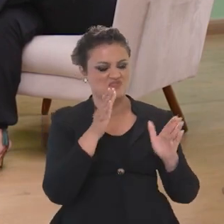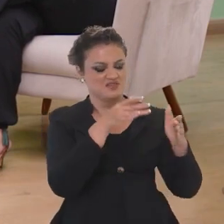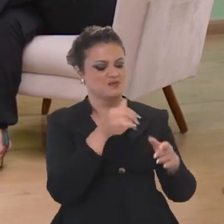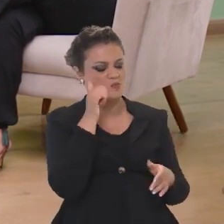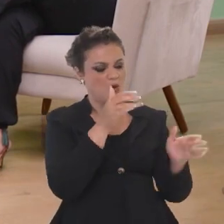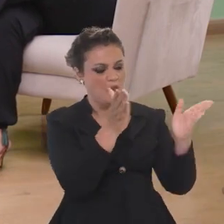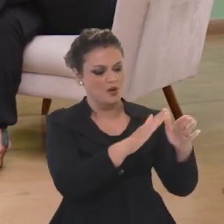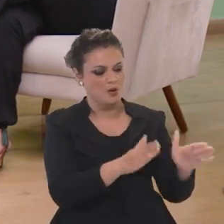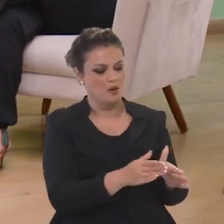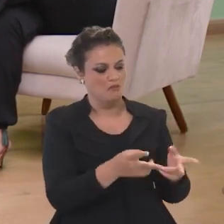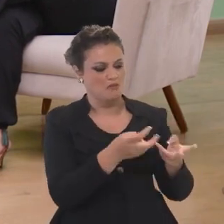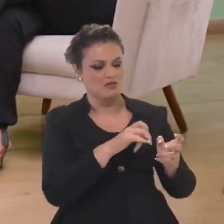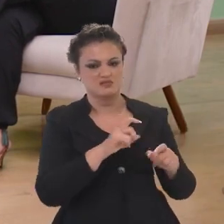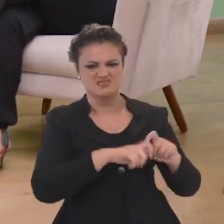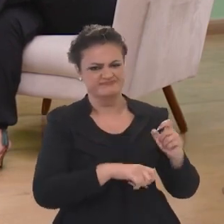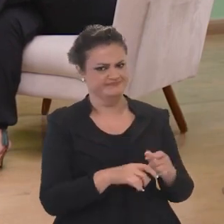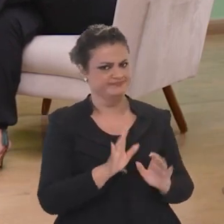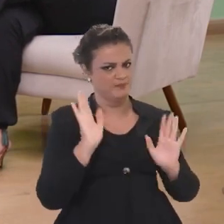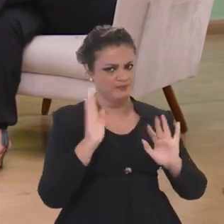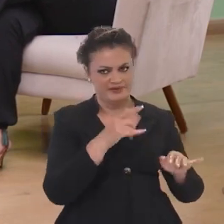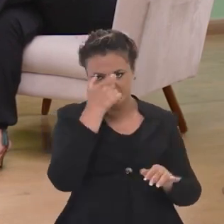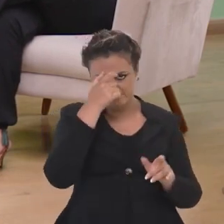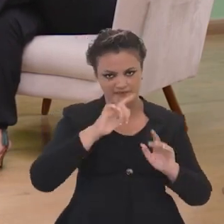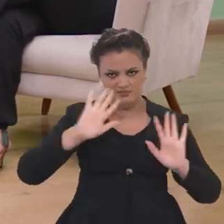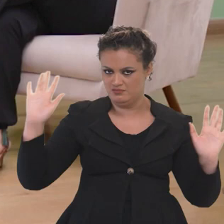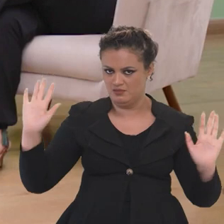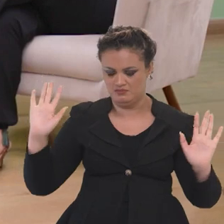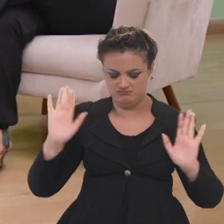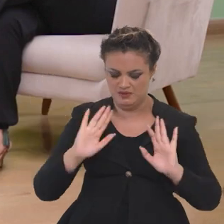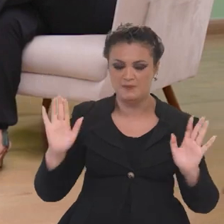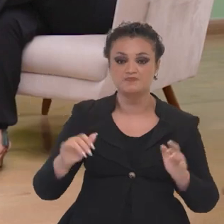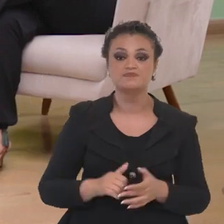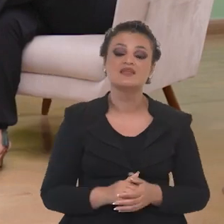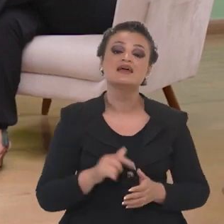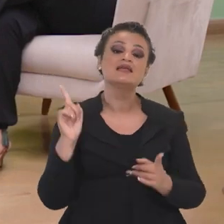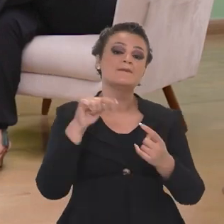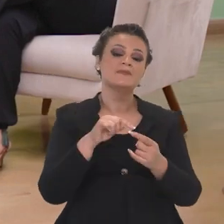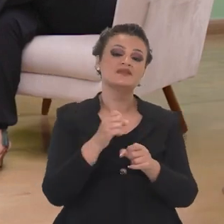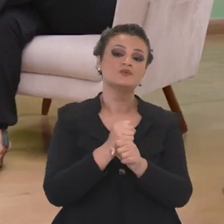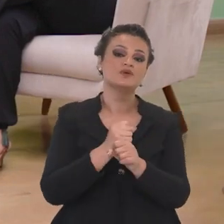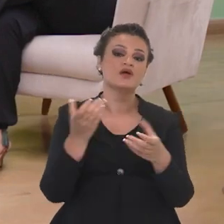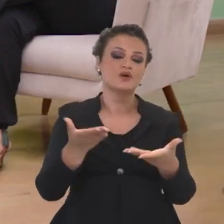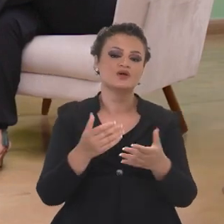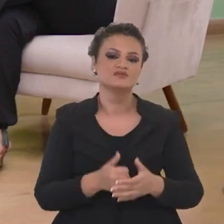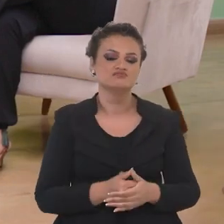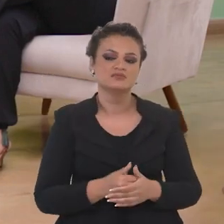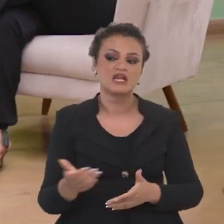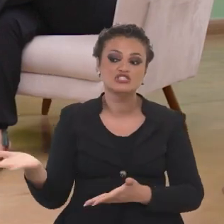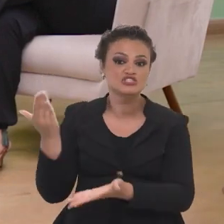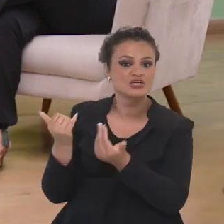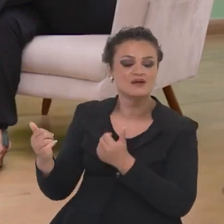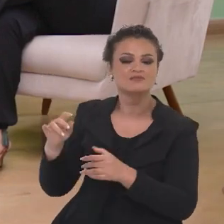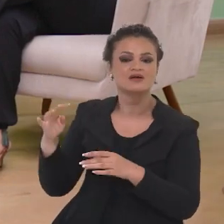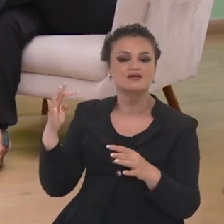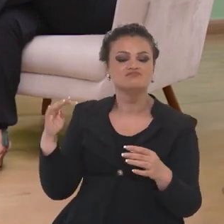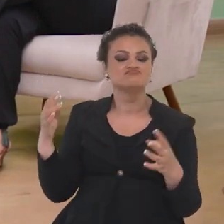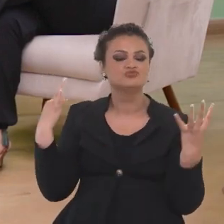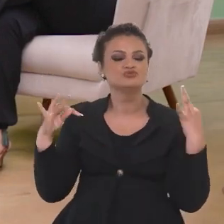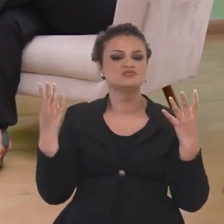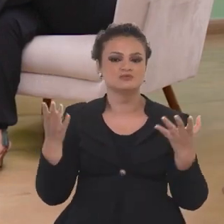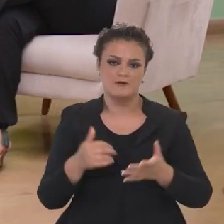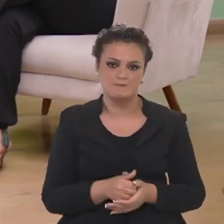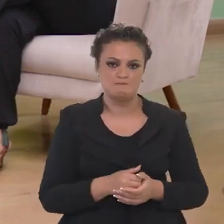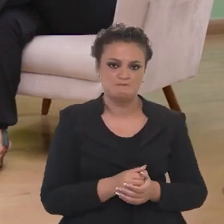sexualidade, Sim, exato. E vocês têm uma meta para esse ano de 2023, presidente? De atração de turistas